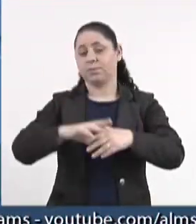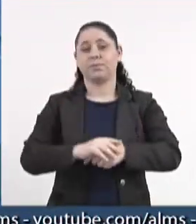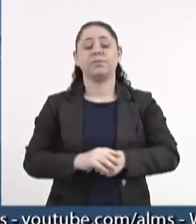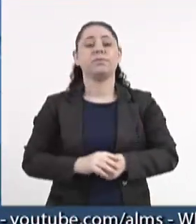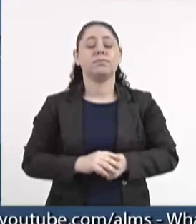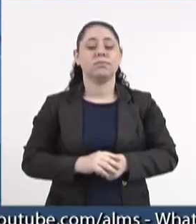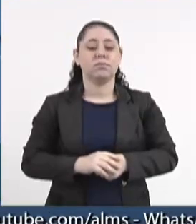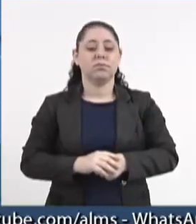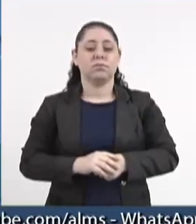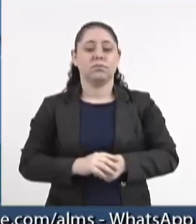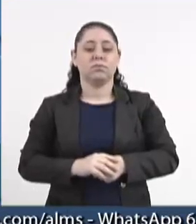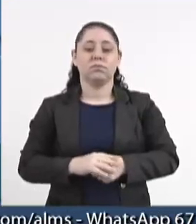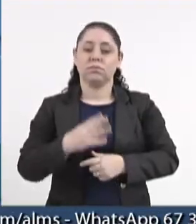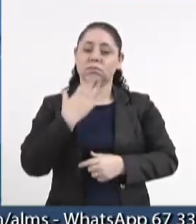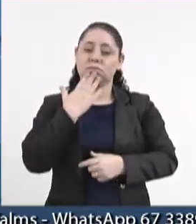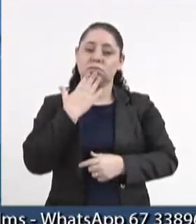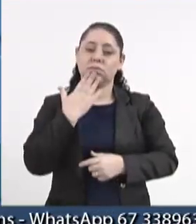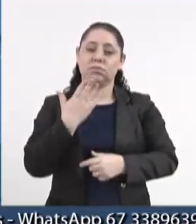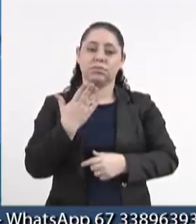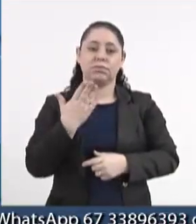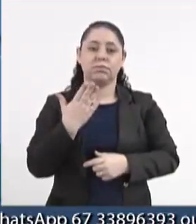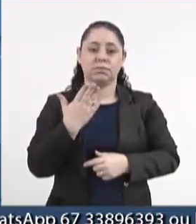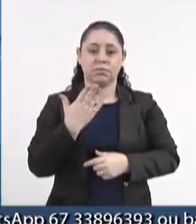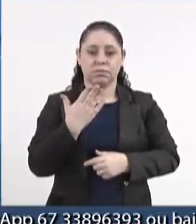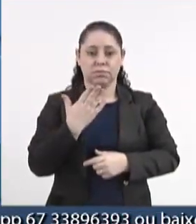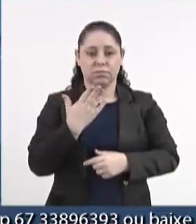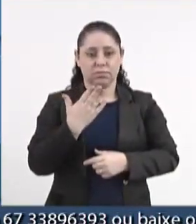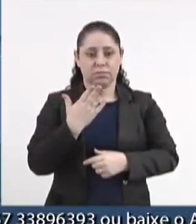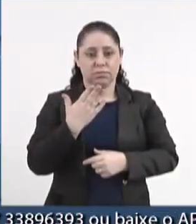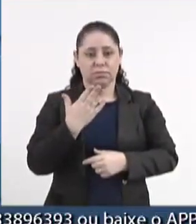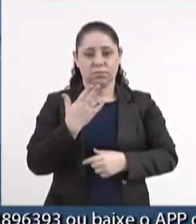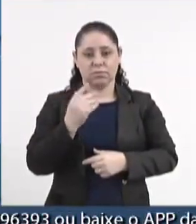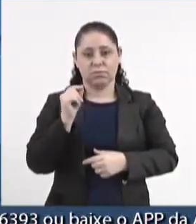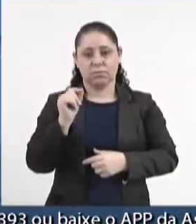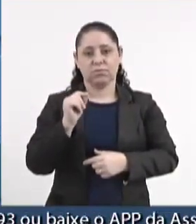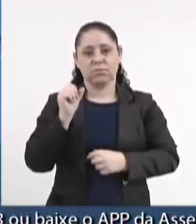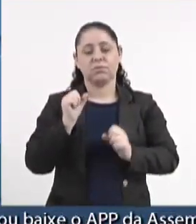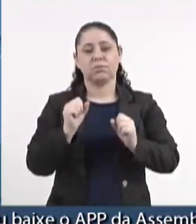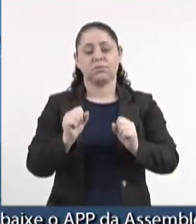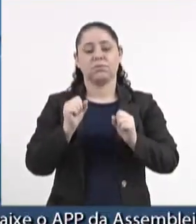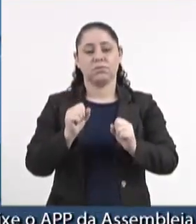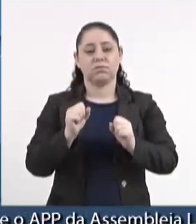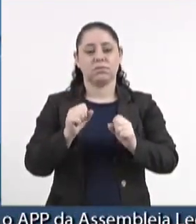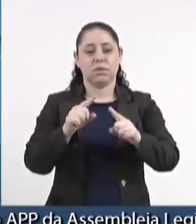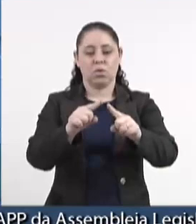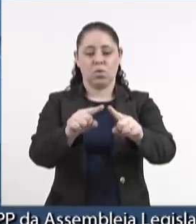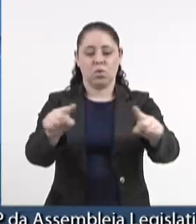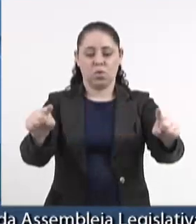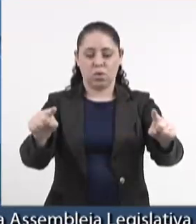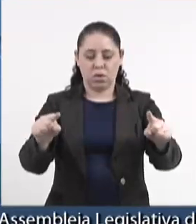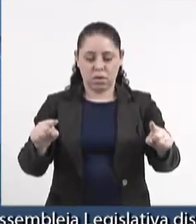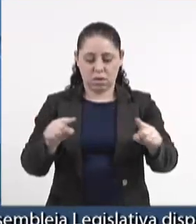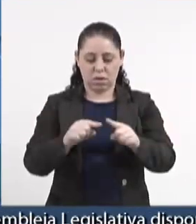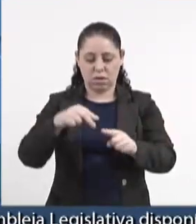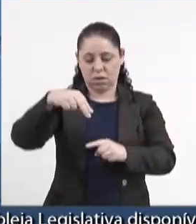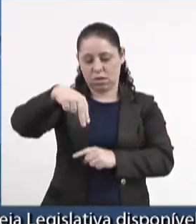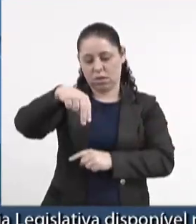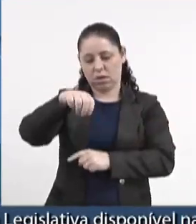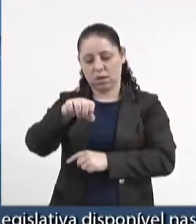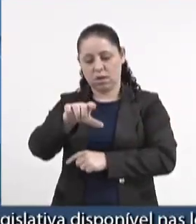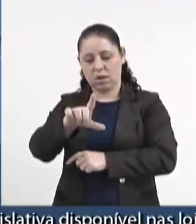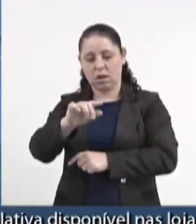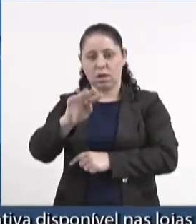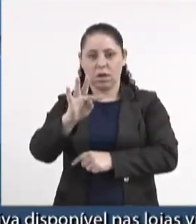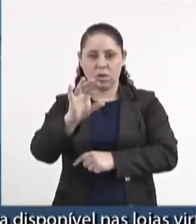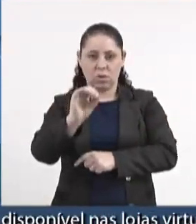pedindo que se possa ter a reserva do plenarinho, deputado